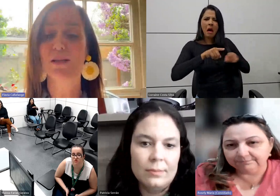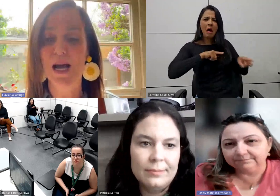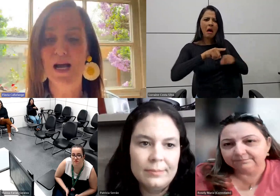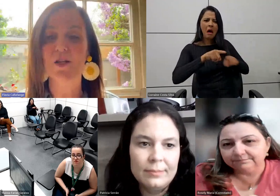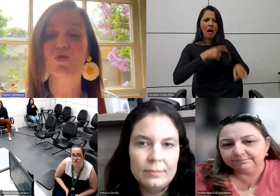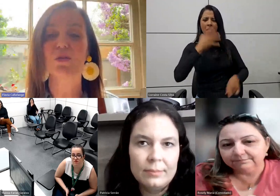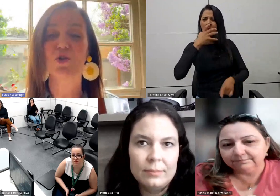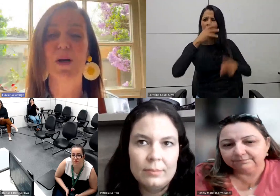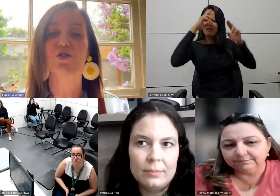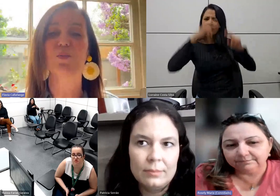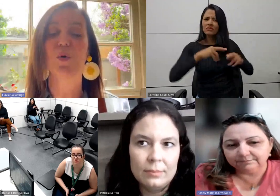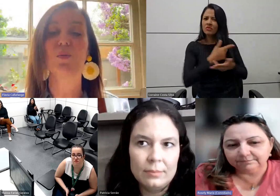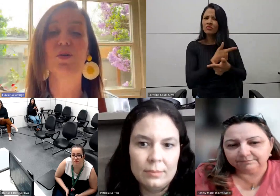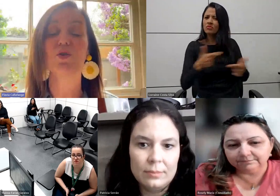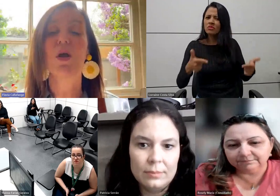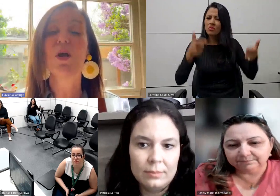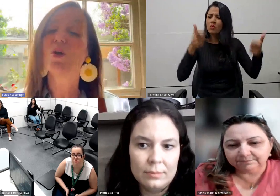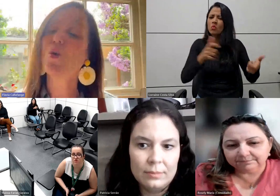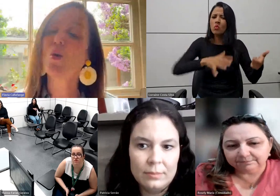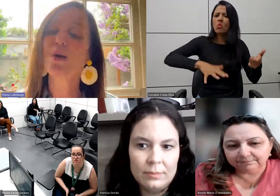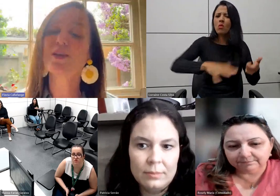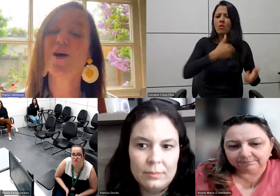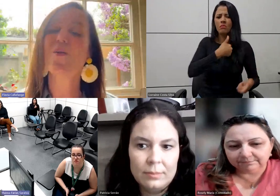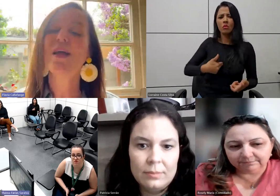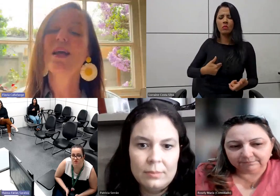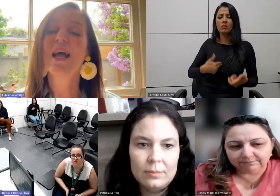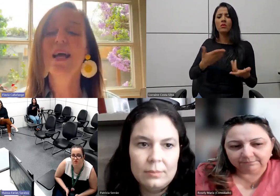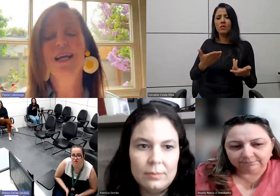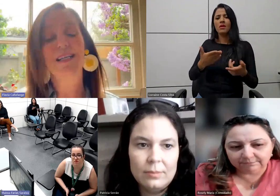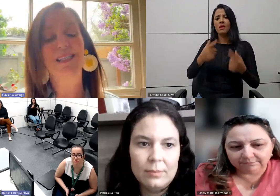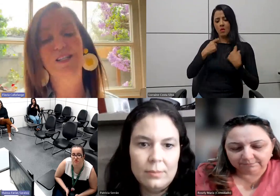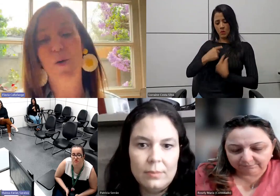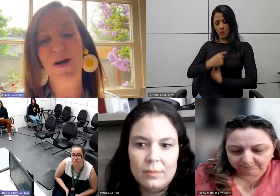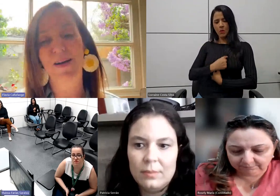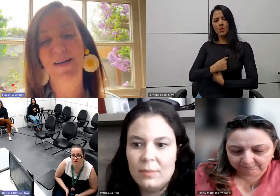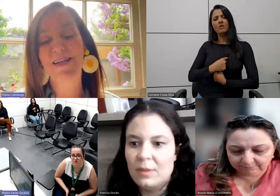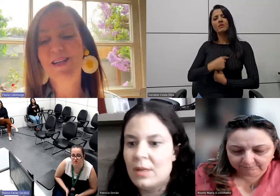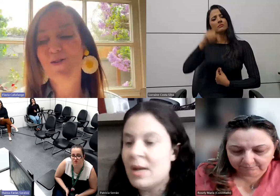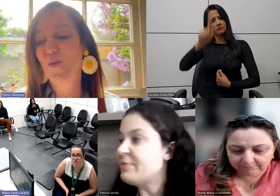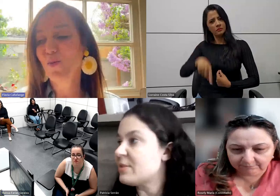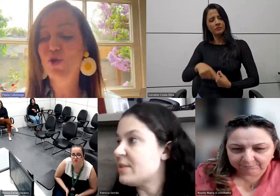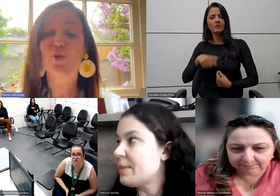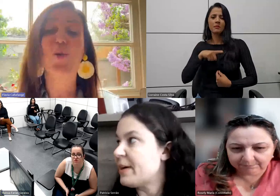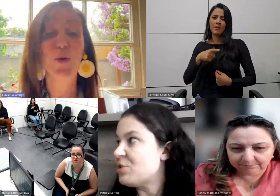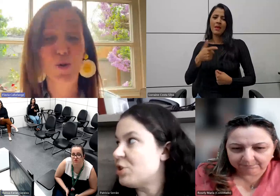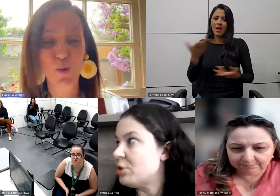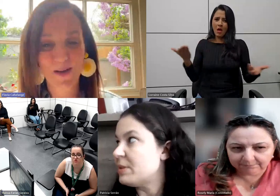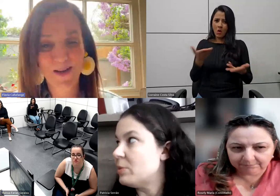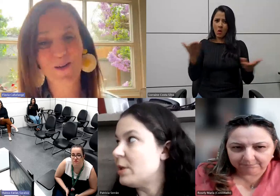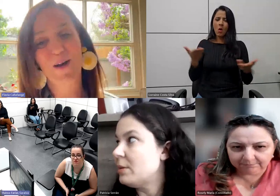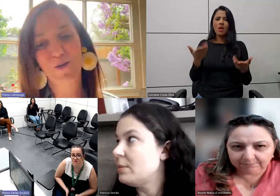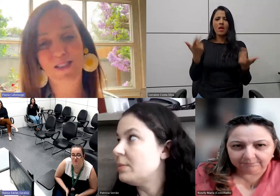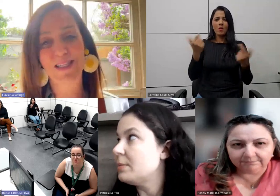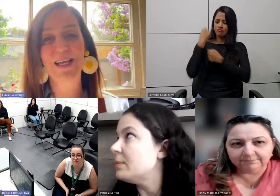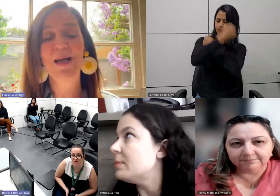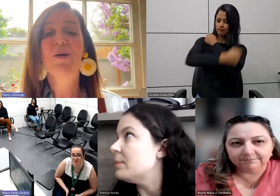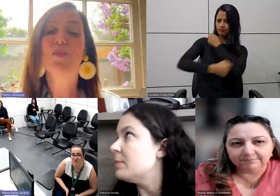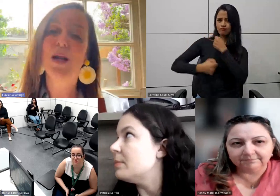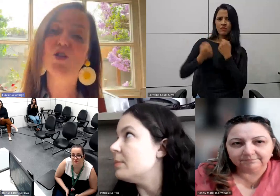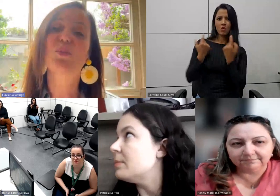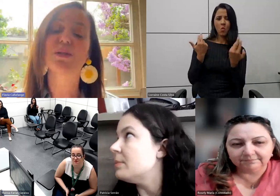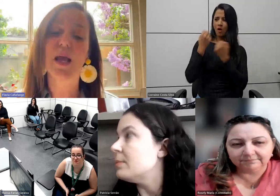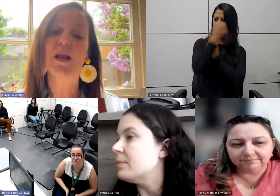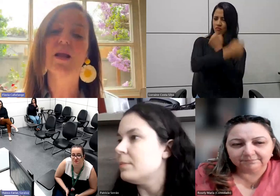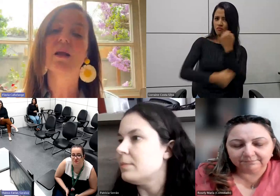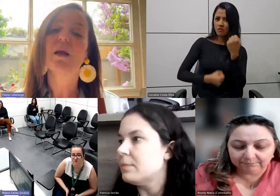julgadas, desrespeitadas nos espaços públicos. E o cordão realmente se torna como um escudo, eu acho assim,